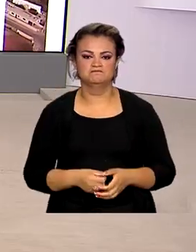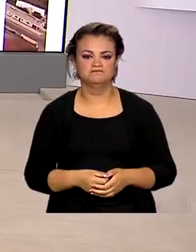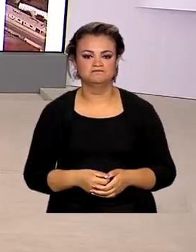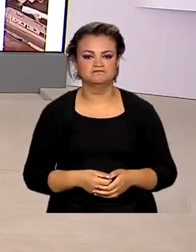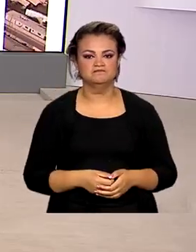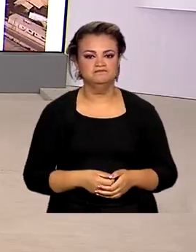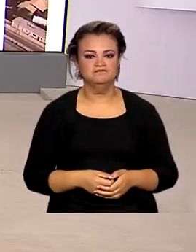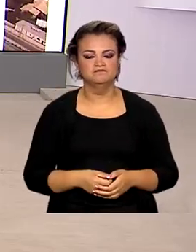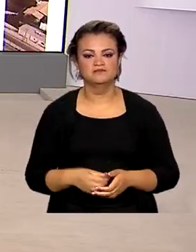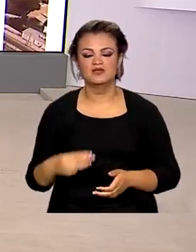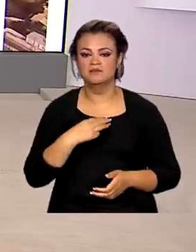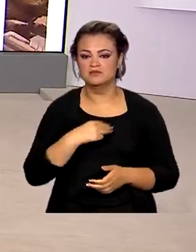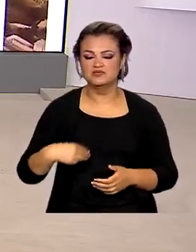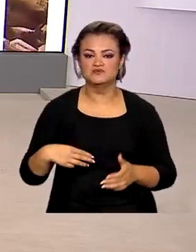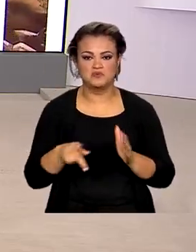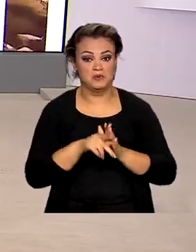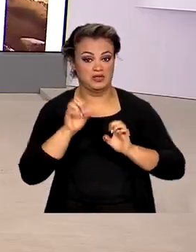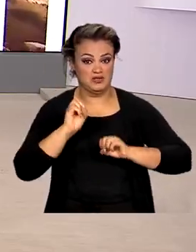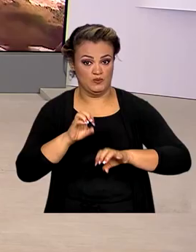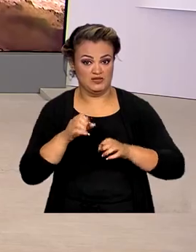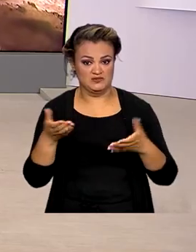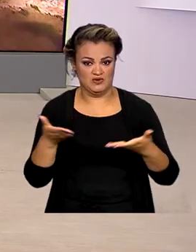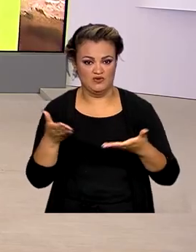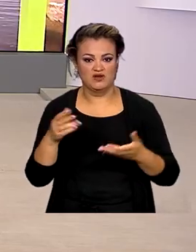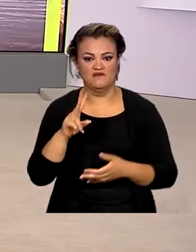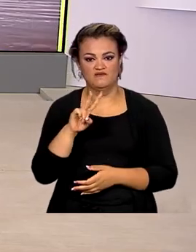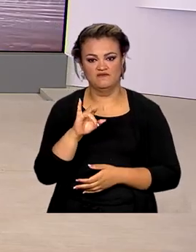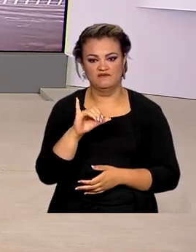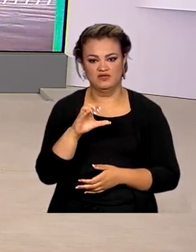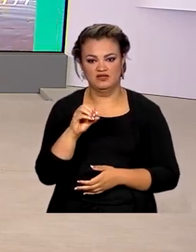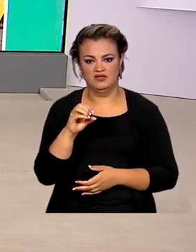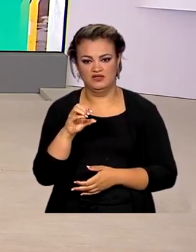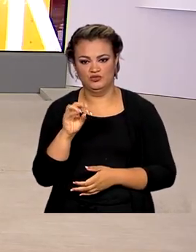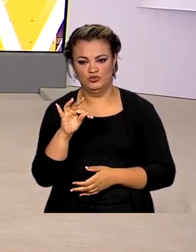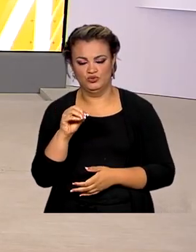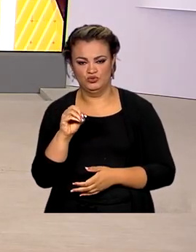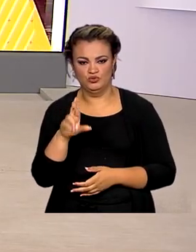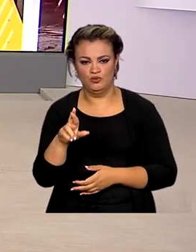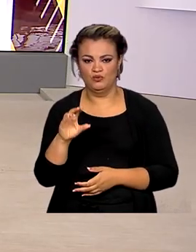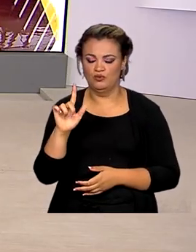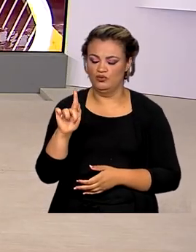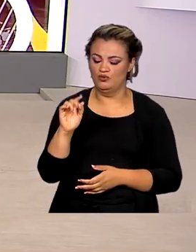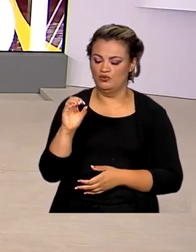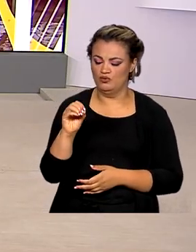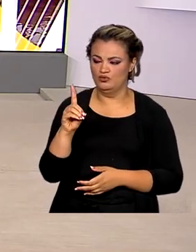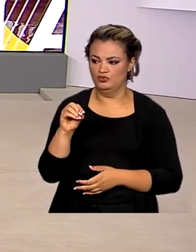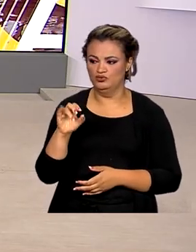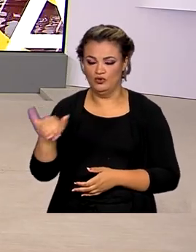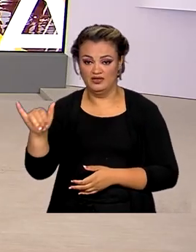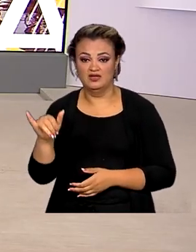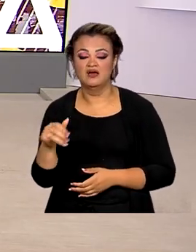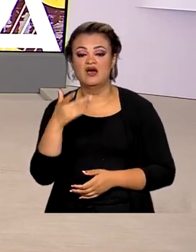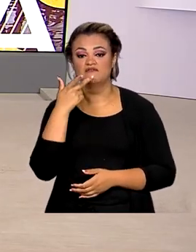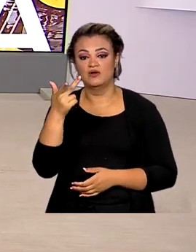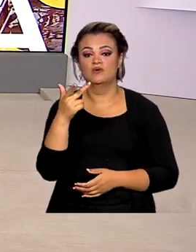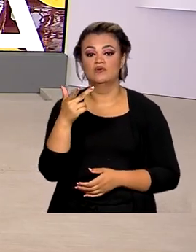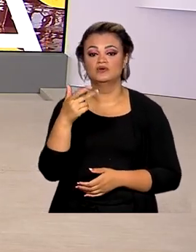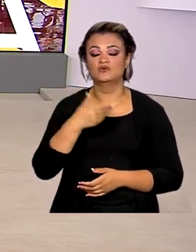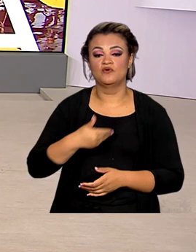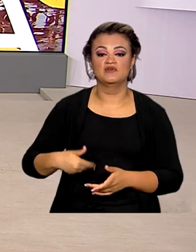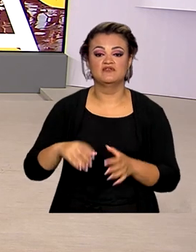O ministro da Educação, Victor Godoy, afirmou que o governo federal vai liberar até o fim desta semana